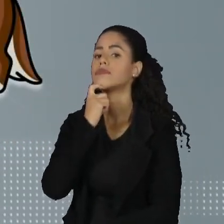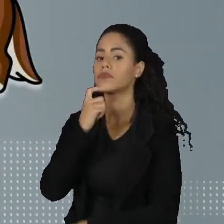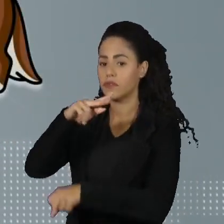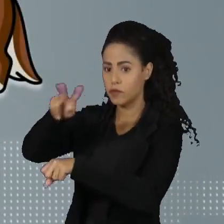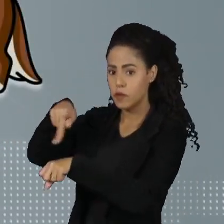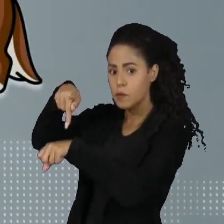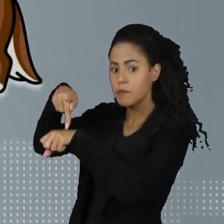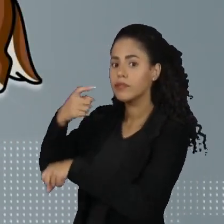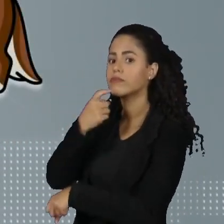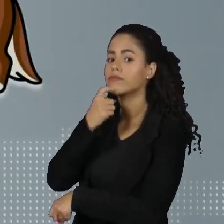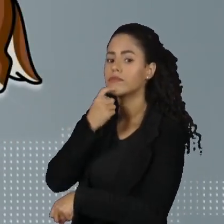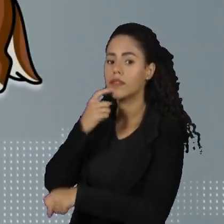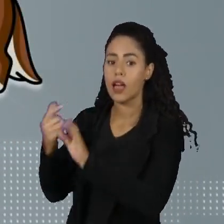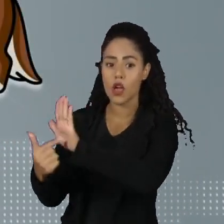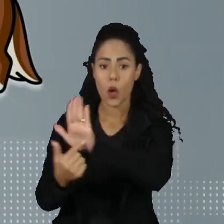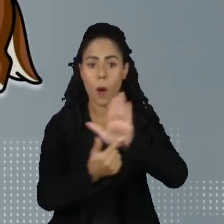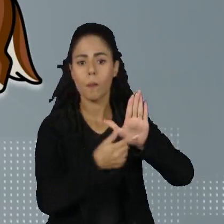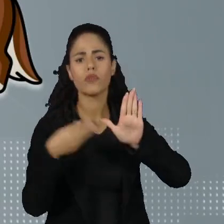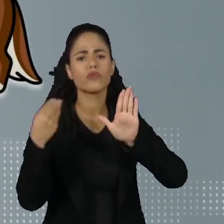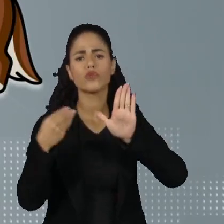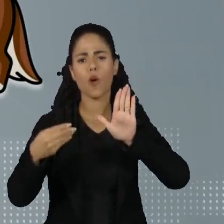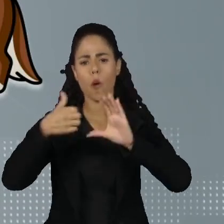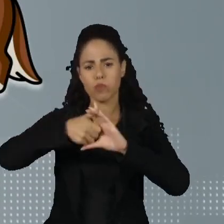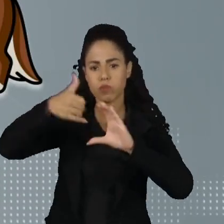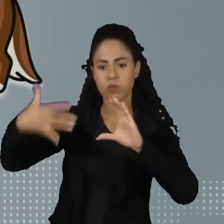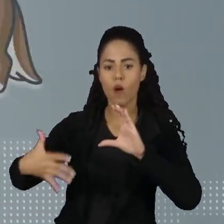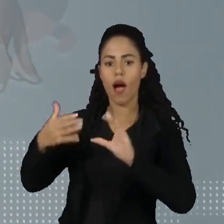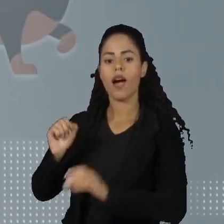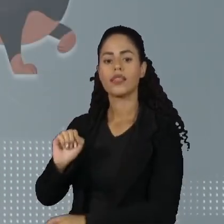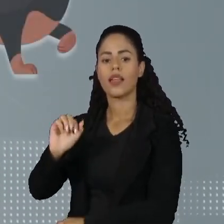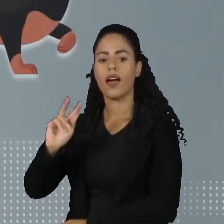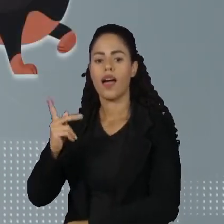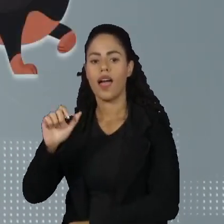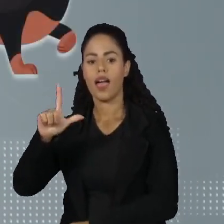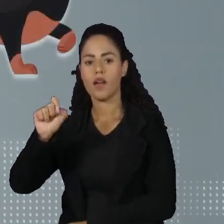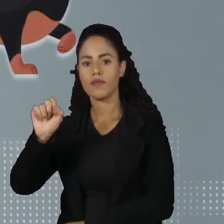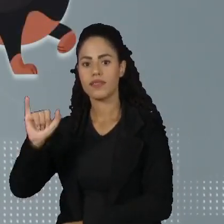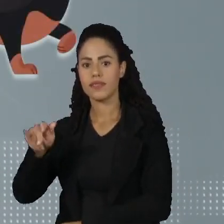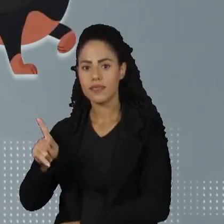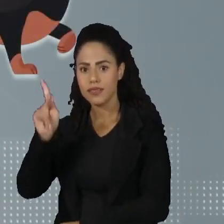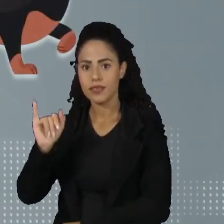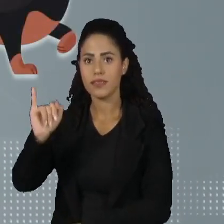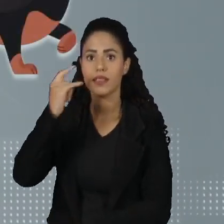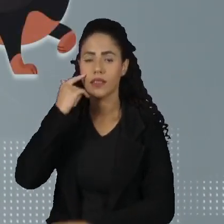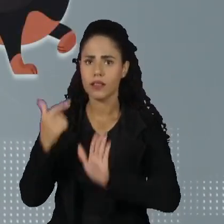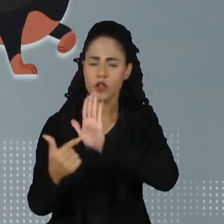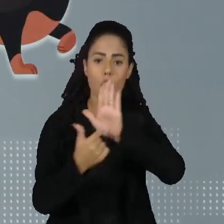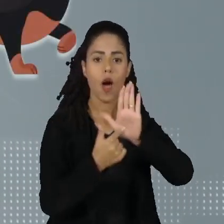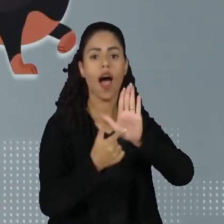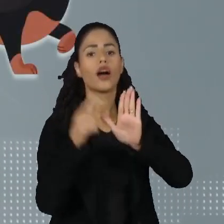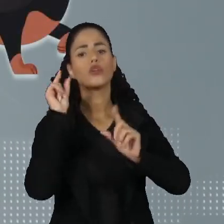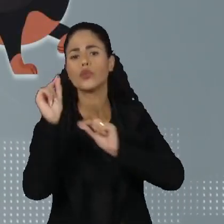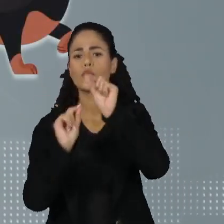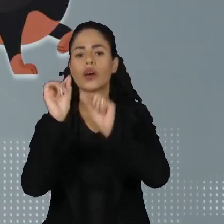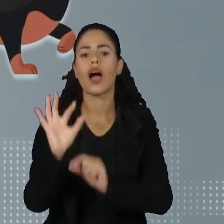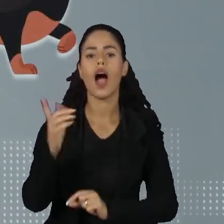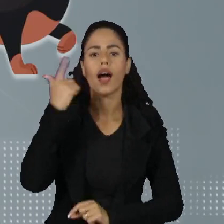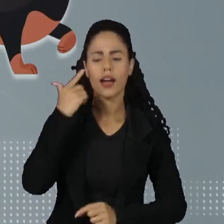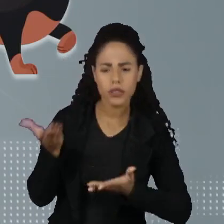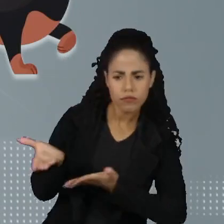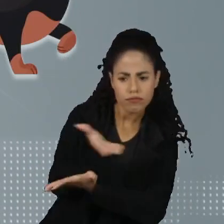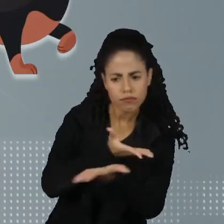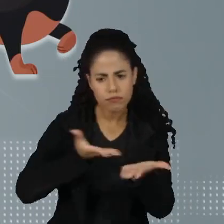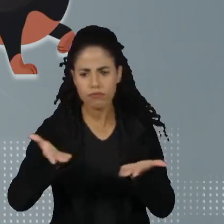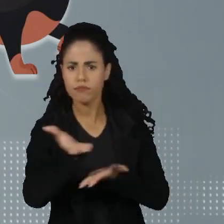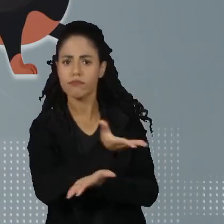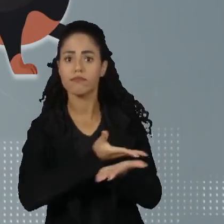Além de apontar as duas características nos Border Collie, ainda foram identificadas uma menor capacidade de socialização